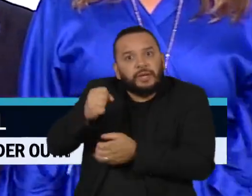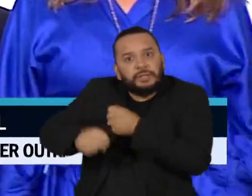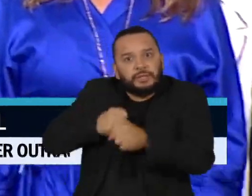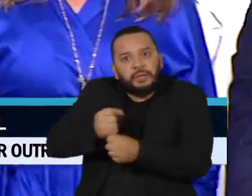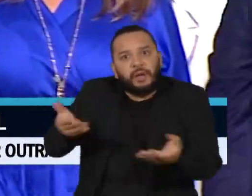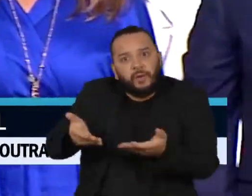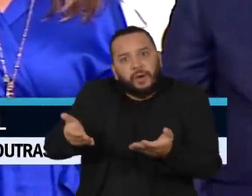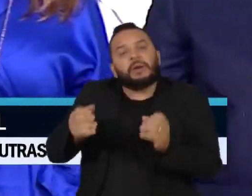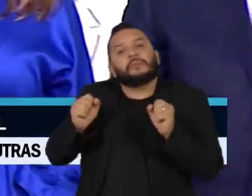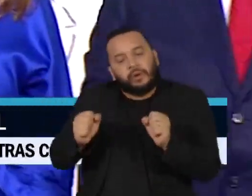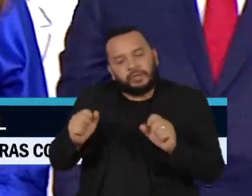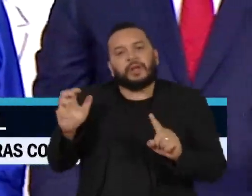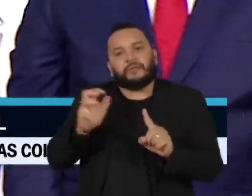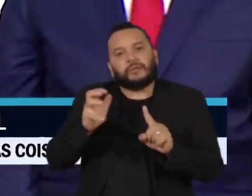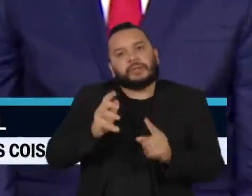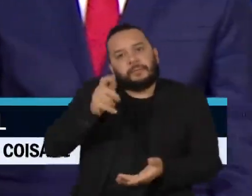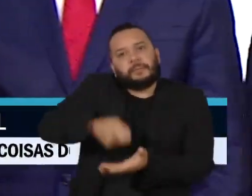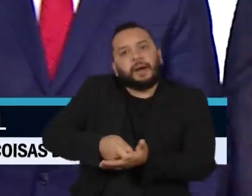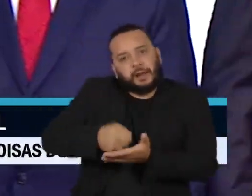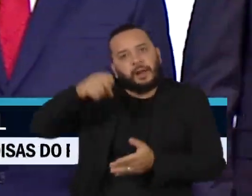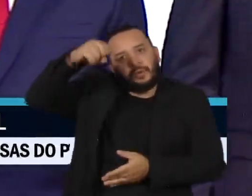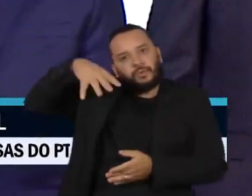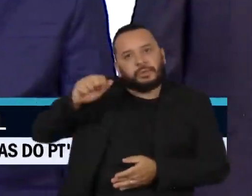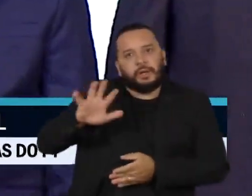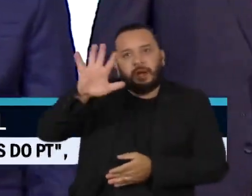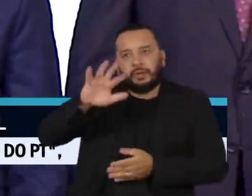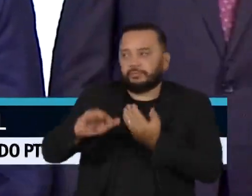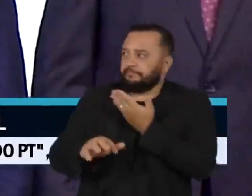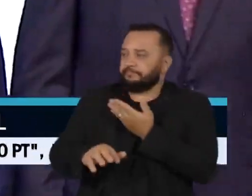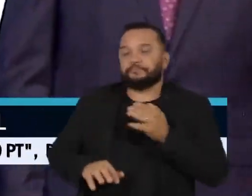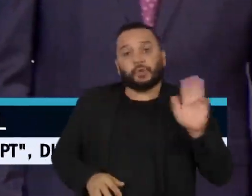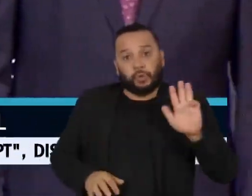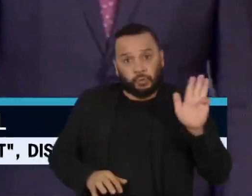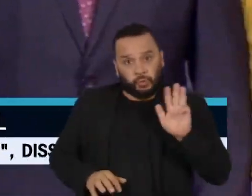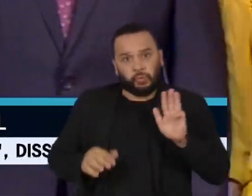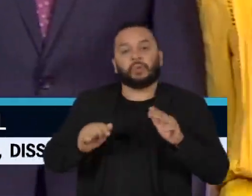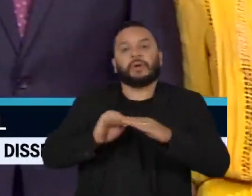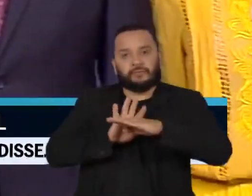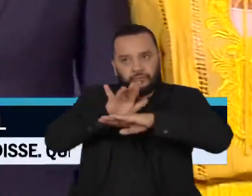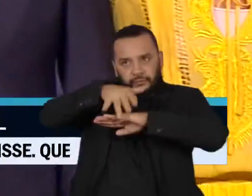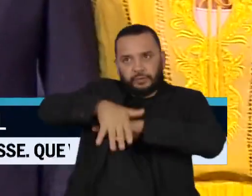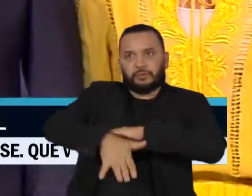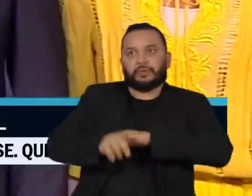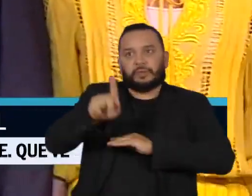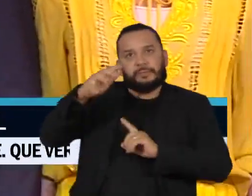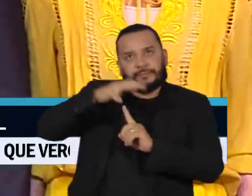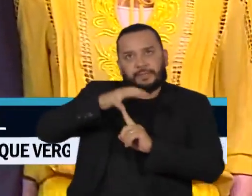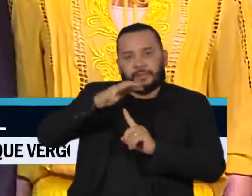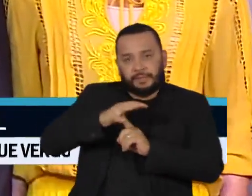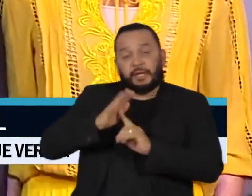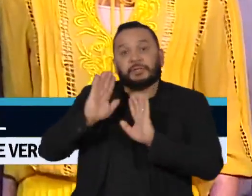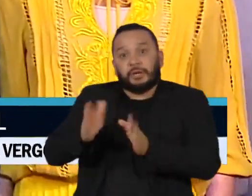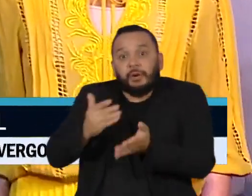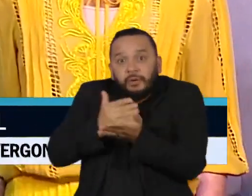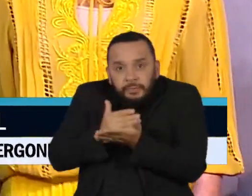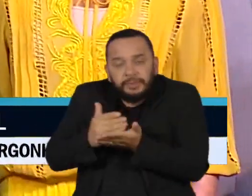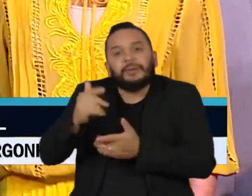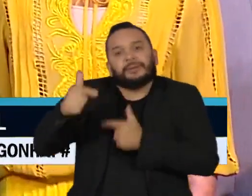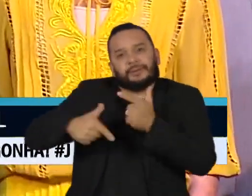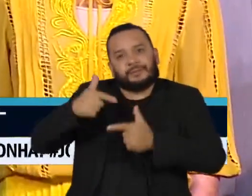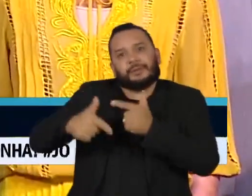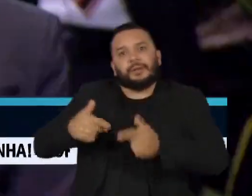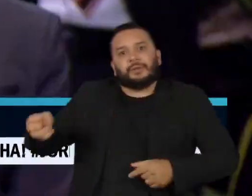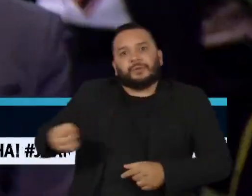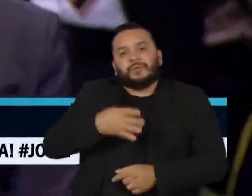O presidente Lula foi até Foz do Iguaçu, no Paraná, para participar da posse do novo diretor-geral brasileiro da usina